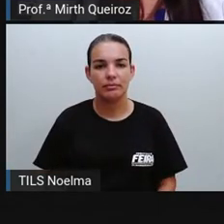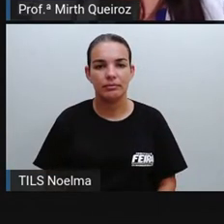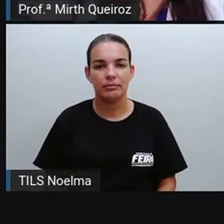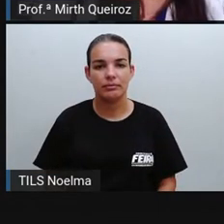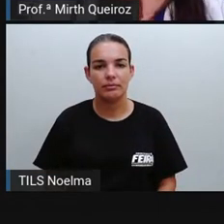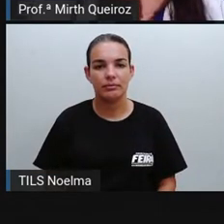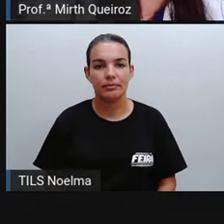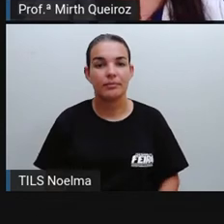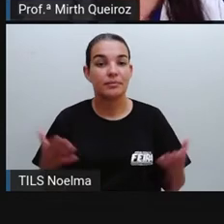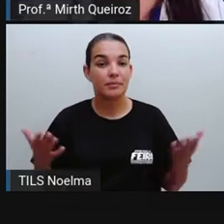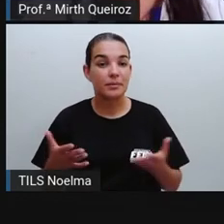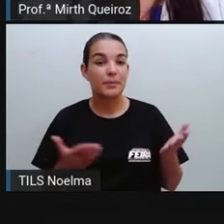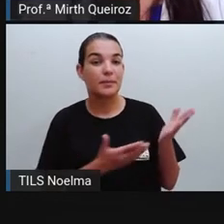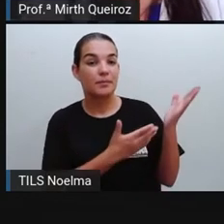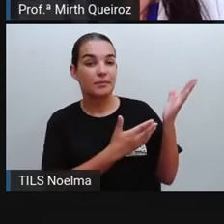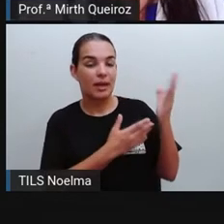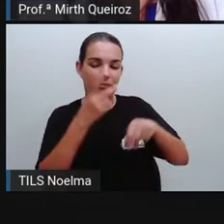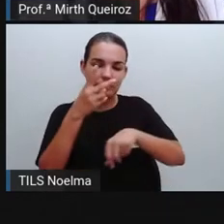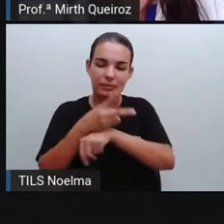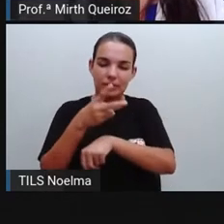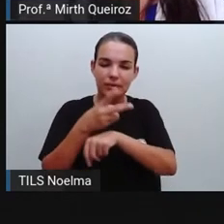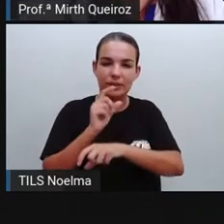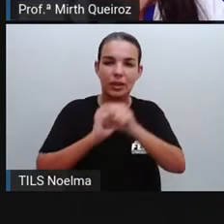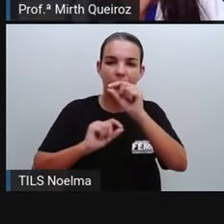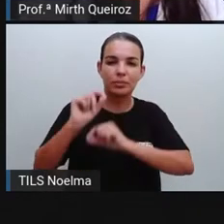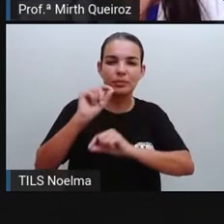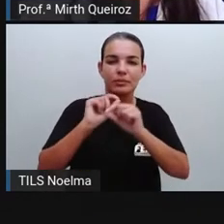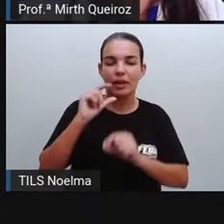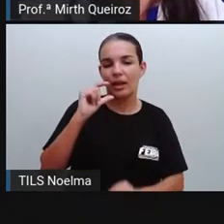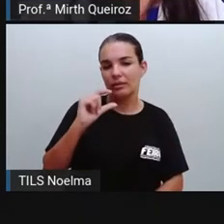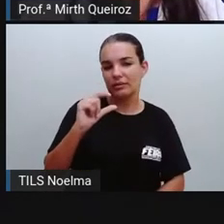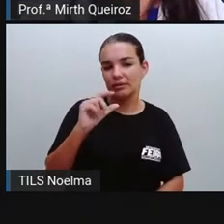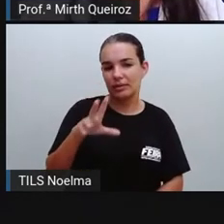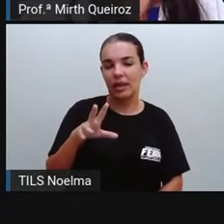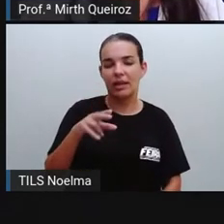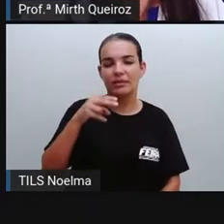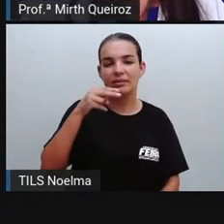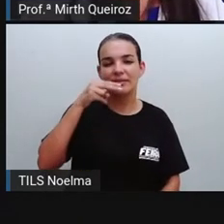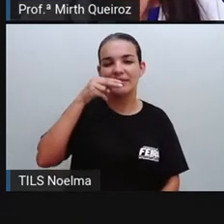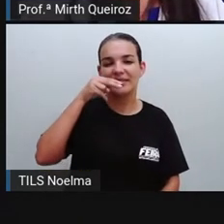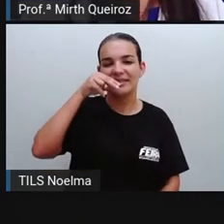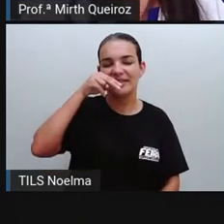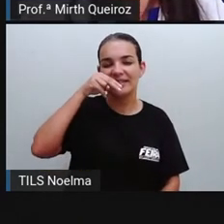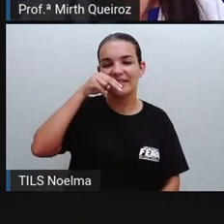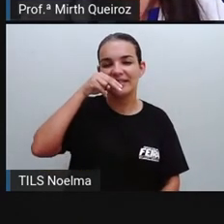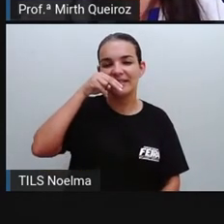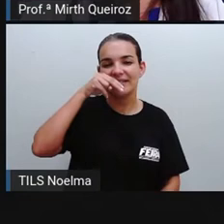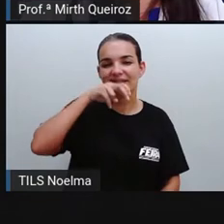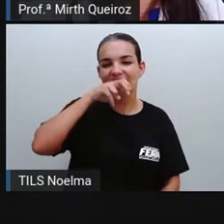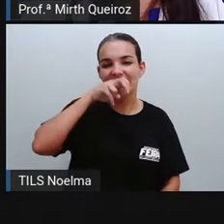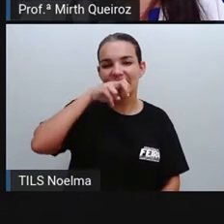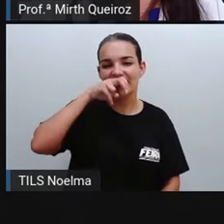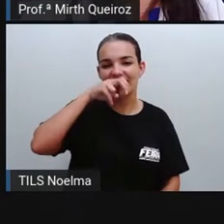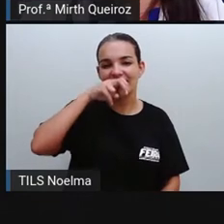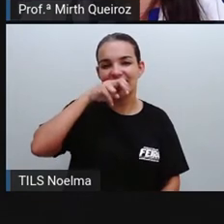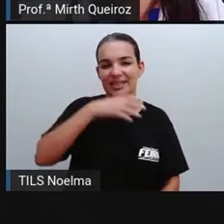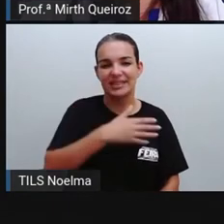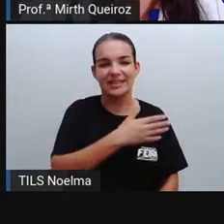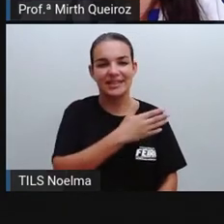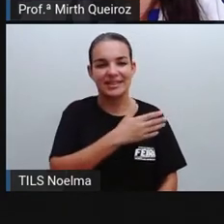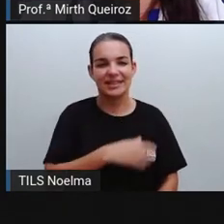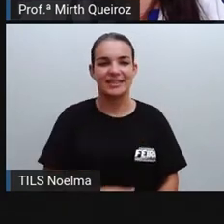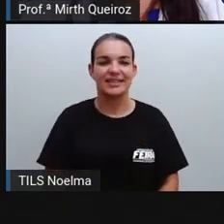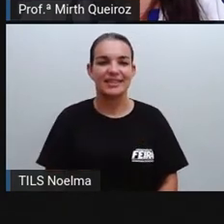E eu trouxe para vocês um vídeo que vai falar com a Turma da Mônica sobre o Boto Cor-de-Rosa. Vamos assistir?